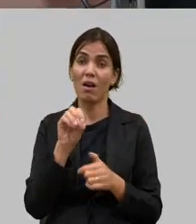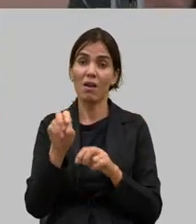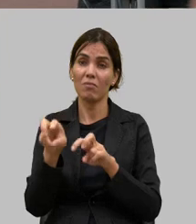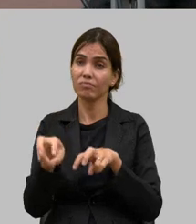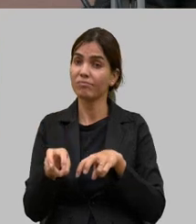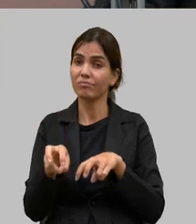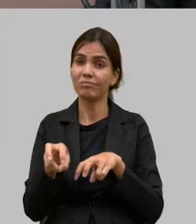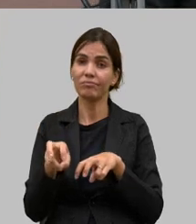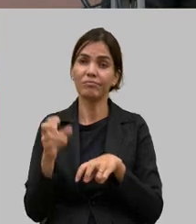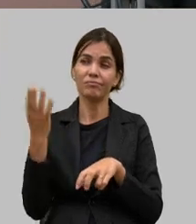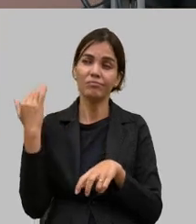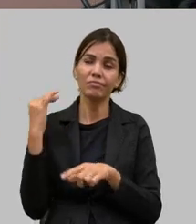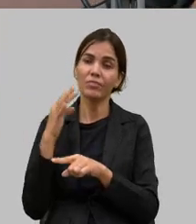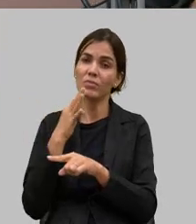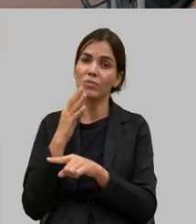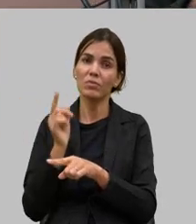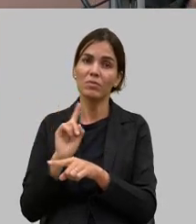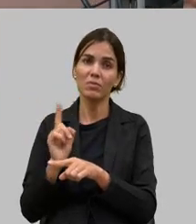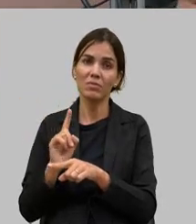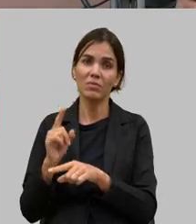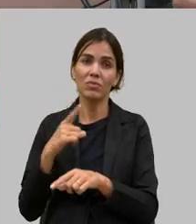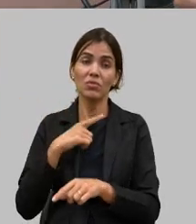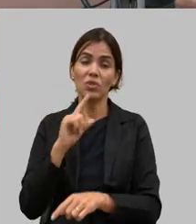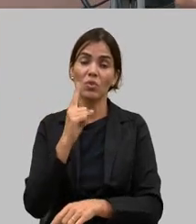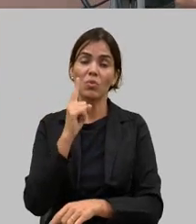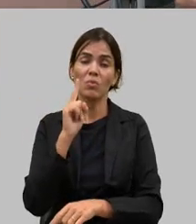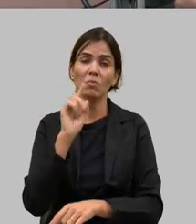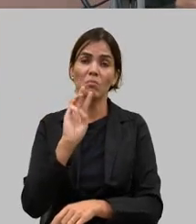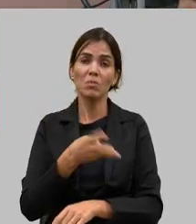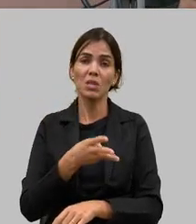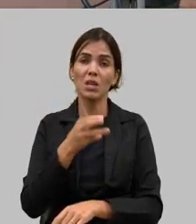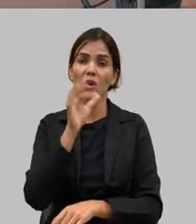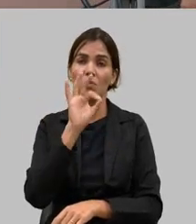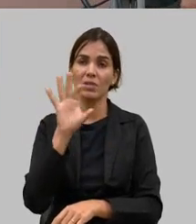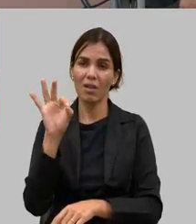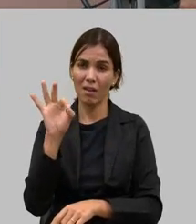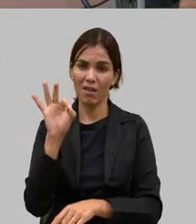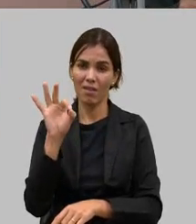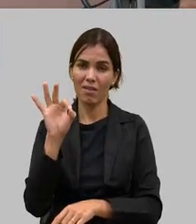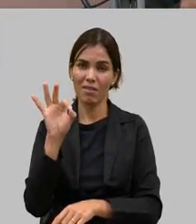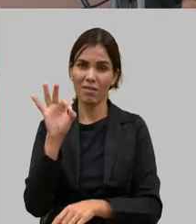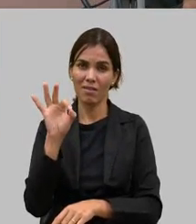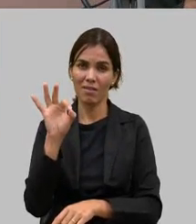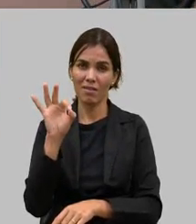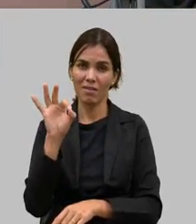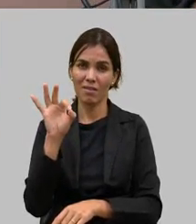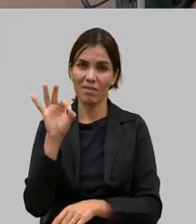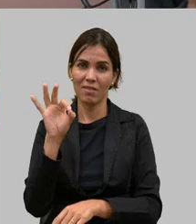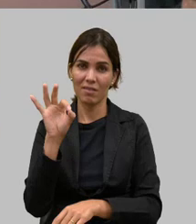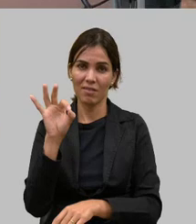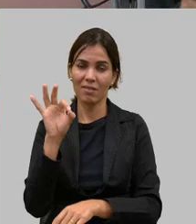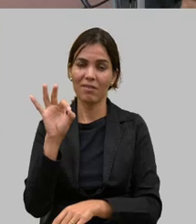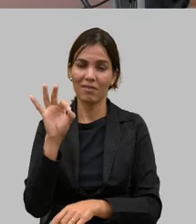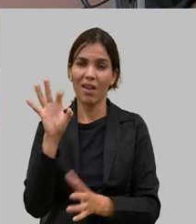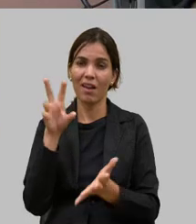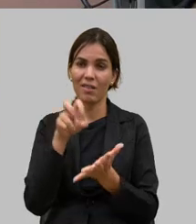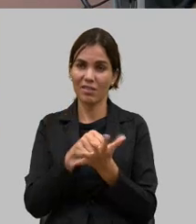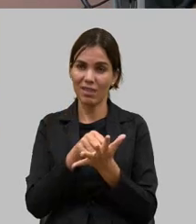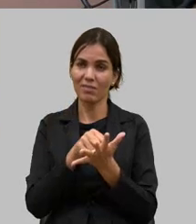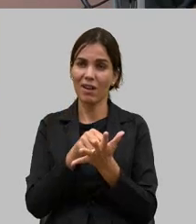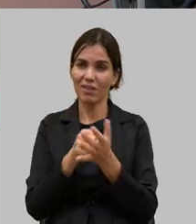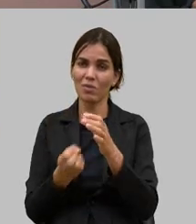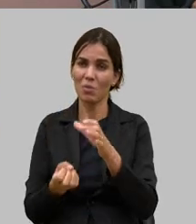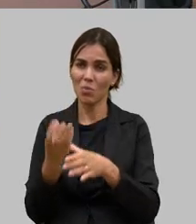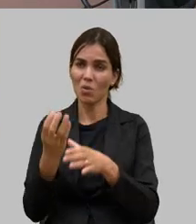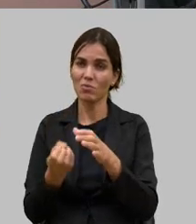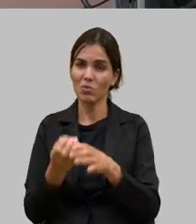então você tem ideia tinha um milhão e cem consumidores cadastrados como produtor rural nós não temos isso no estado todo mundo ligava para